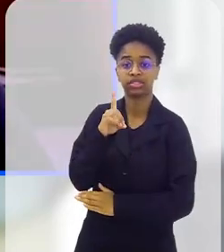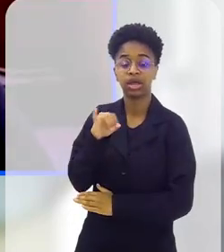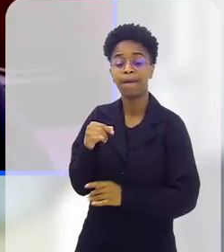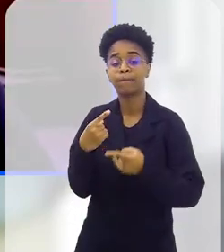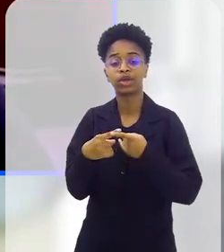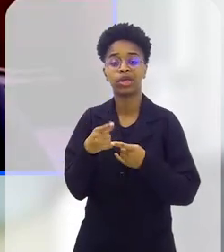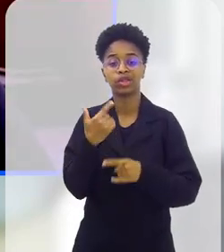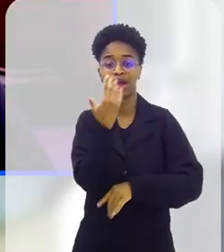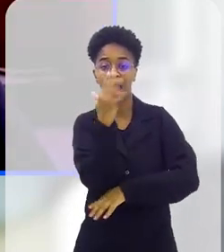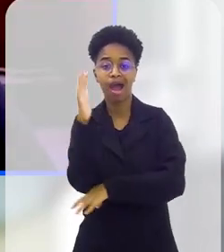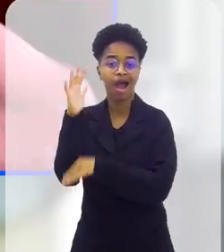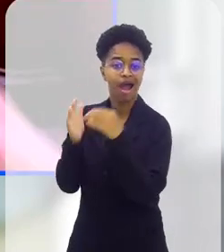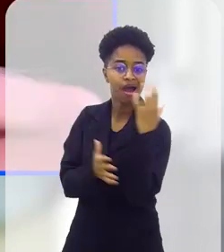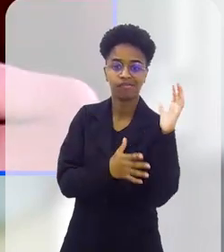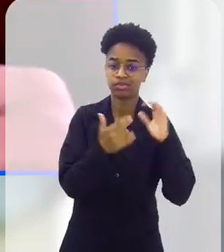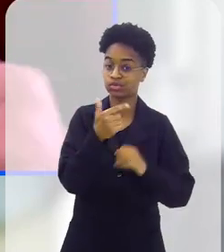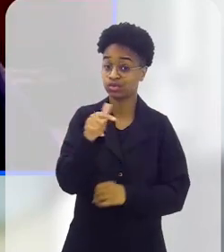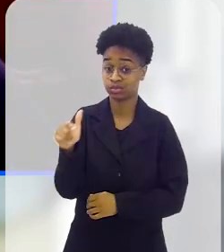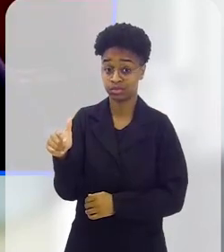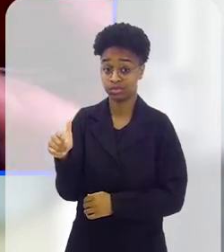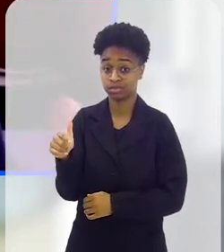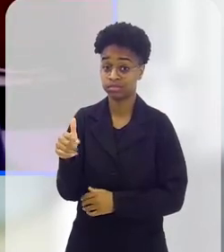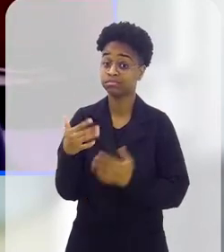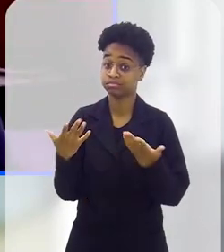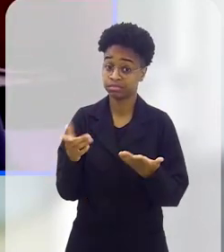arborizado. E aí a gente vai tocar,